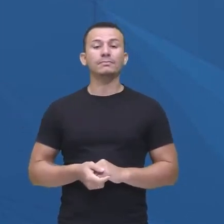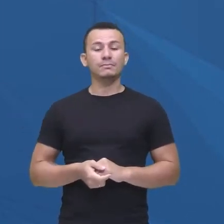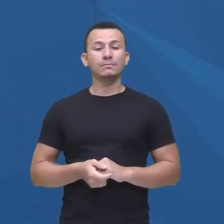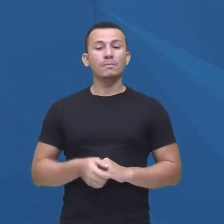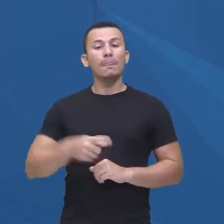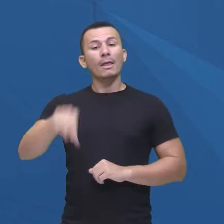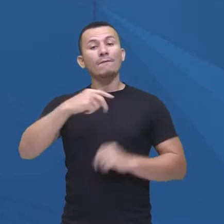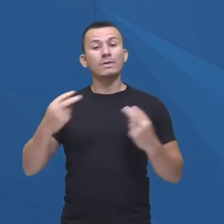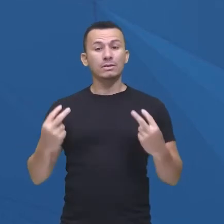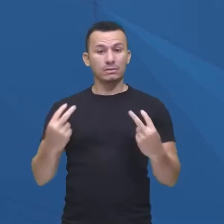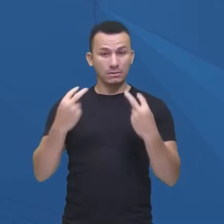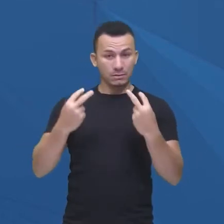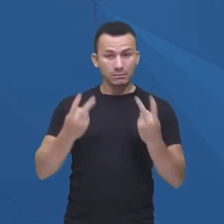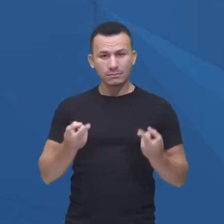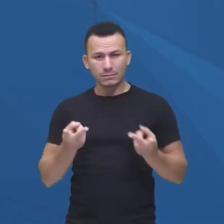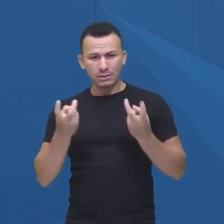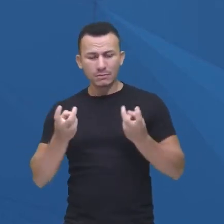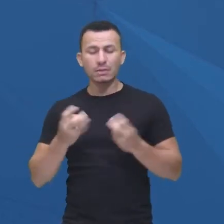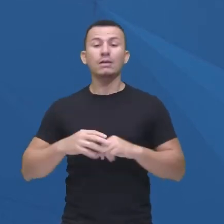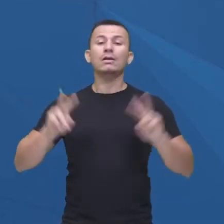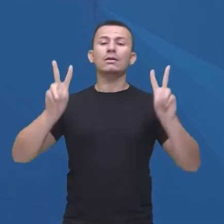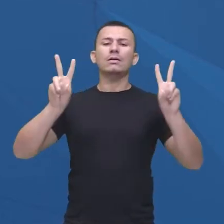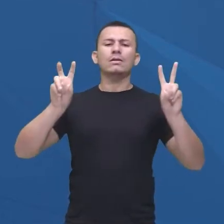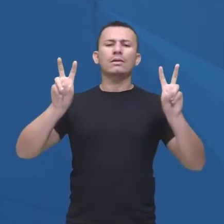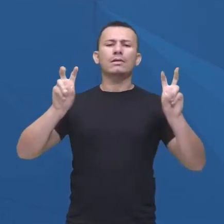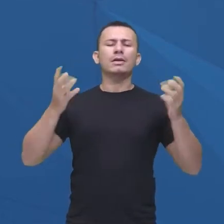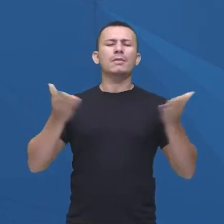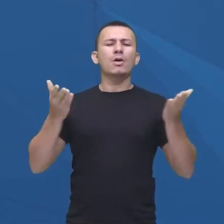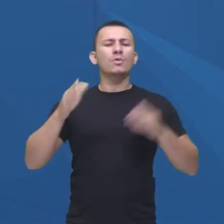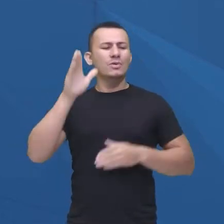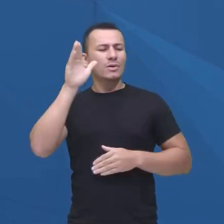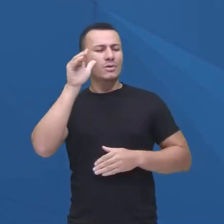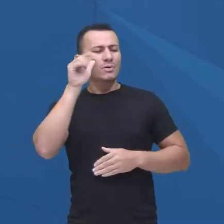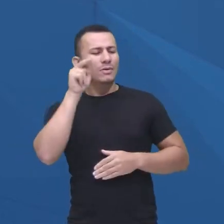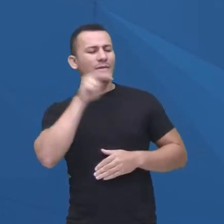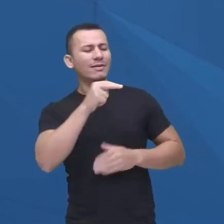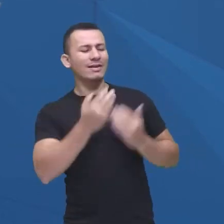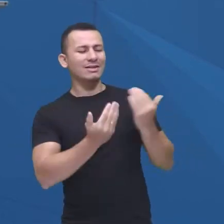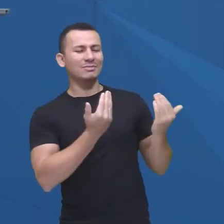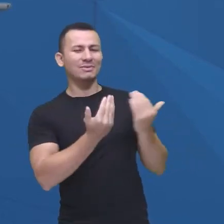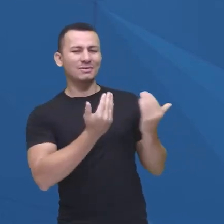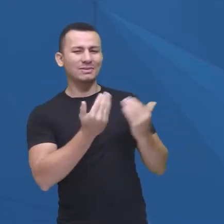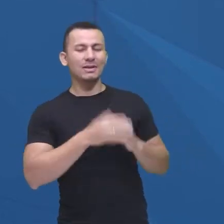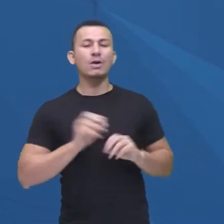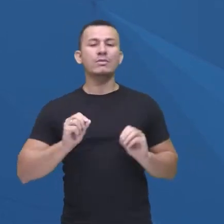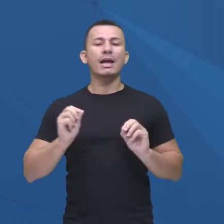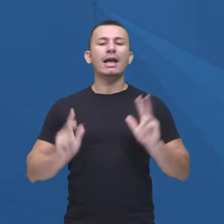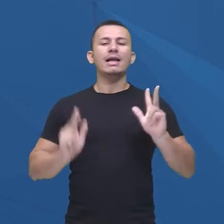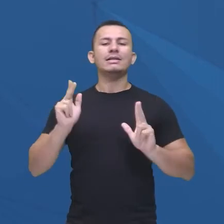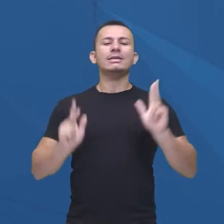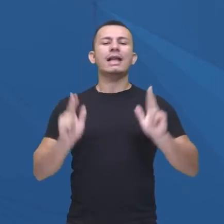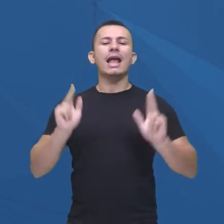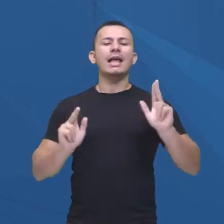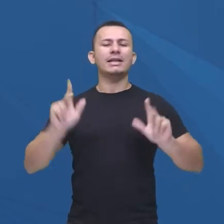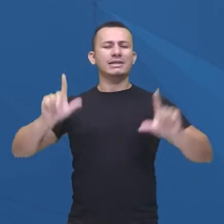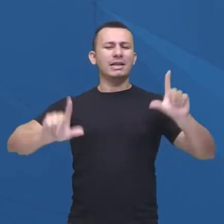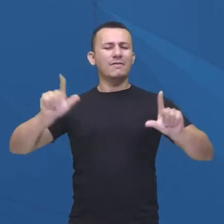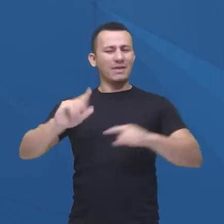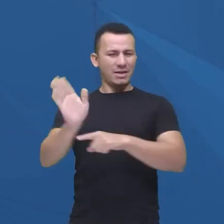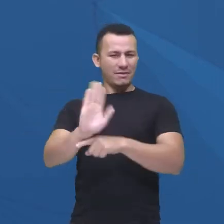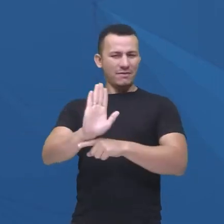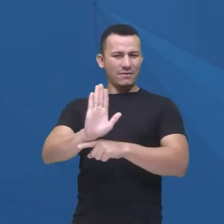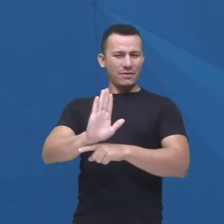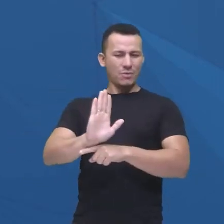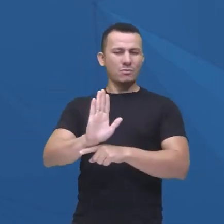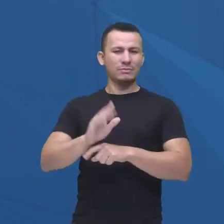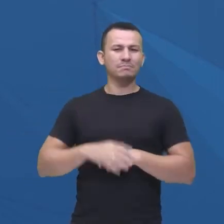olha só, o tema de hoje do nosso espia é essa conversa sobre séries, Bem séries de TV. Se a gente pega assim só séries, pode vir um monte de